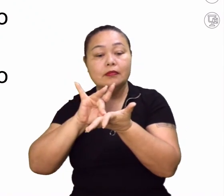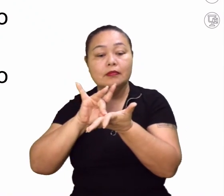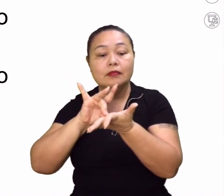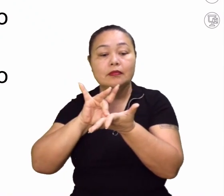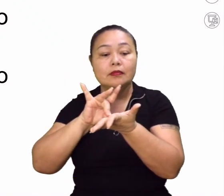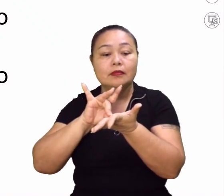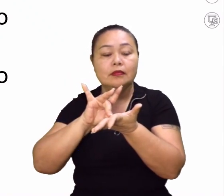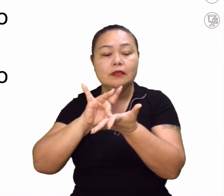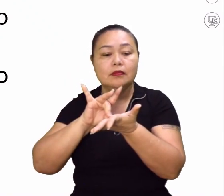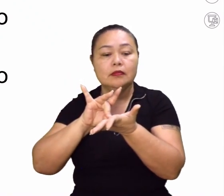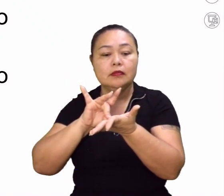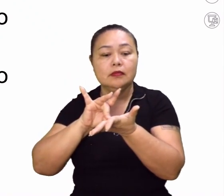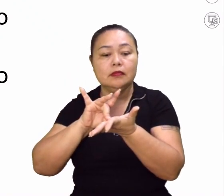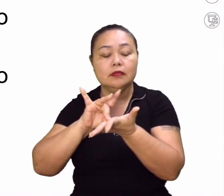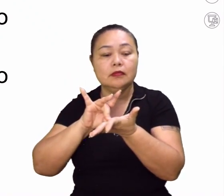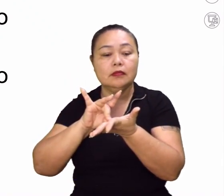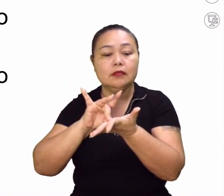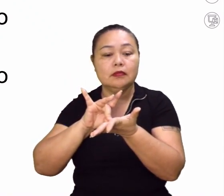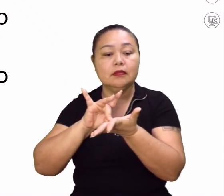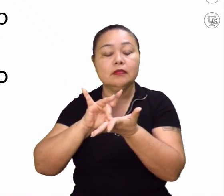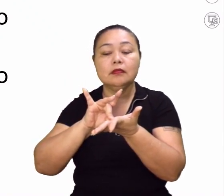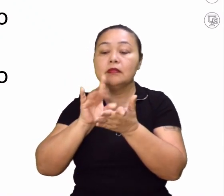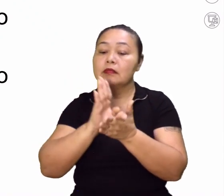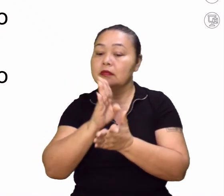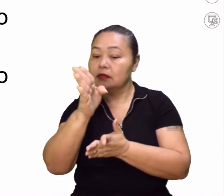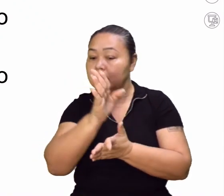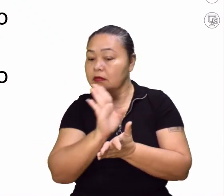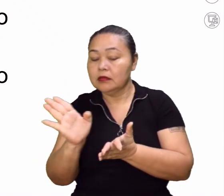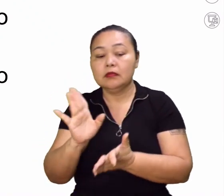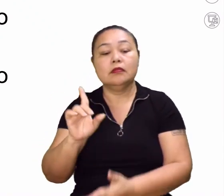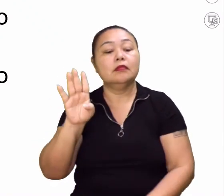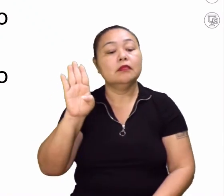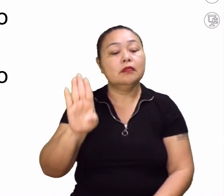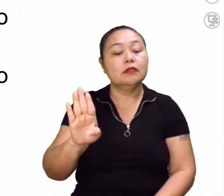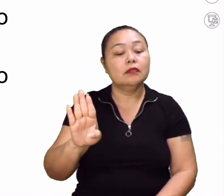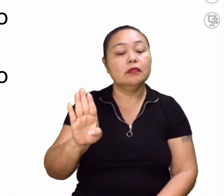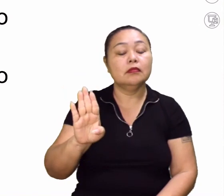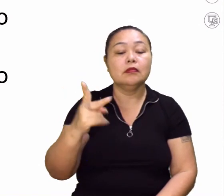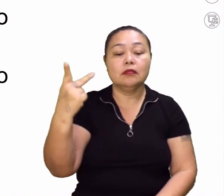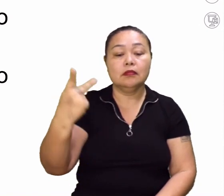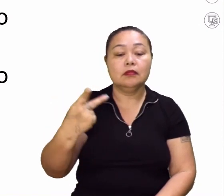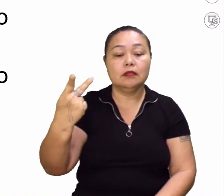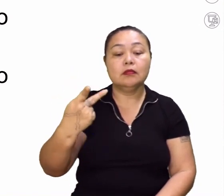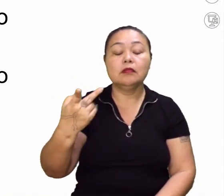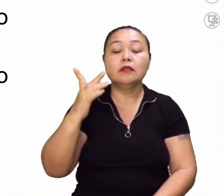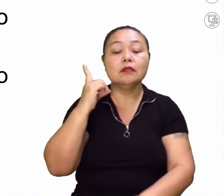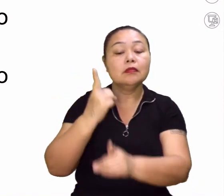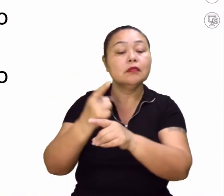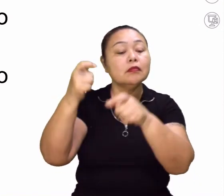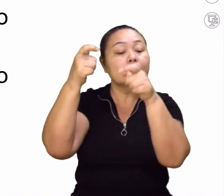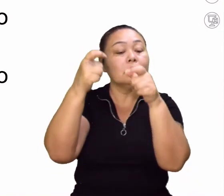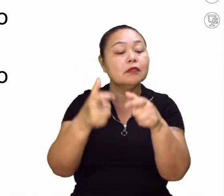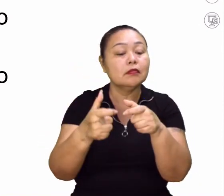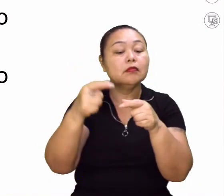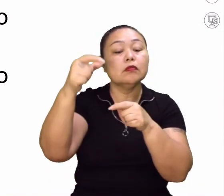indicar rumos. B. As duas servem para localizar um determinado ponto